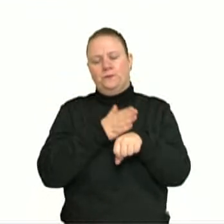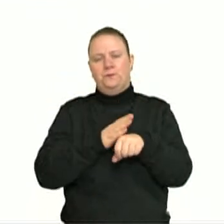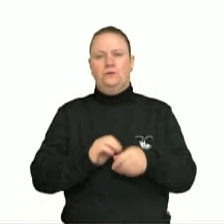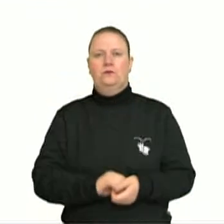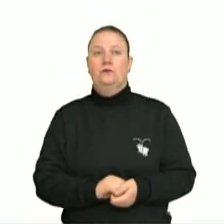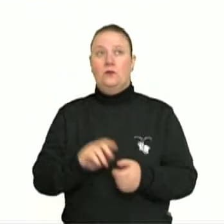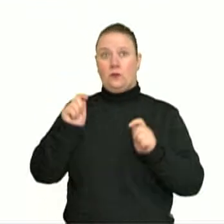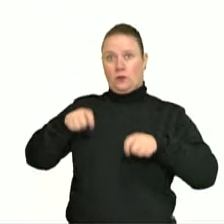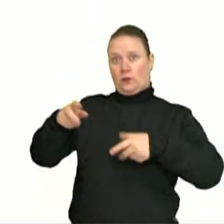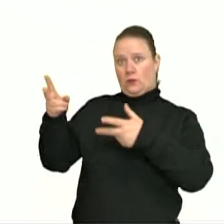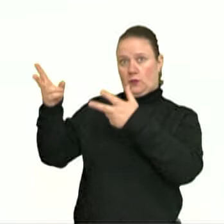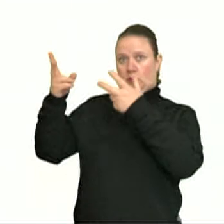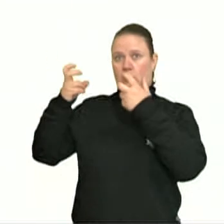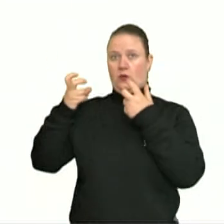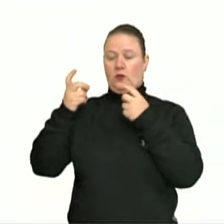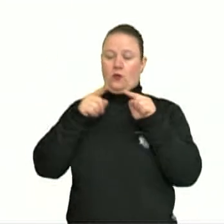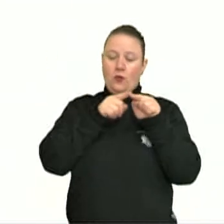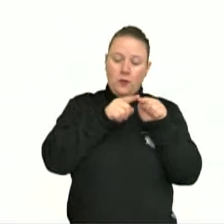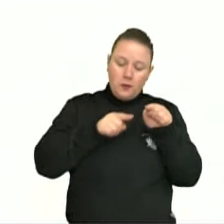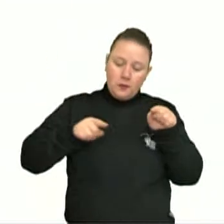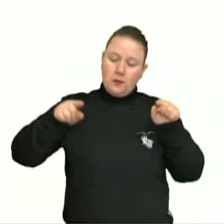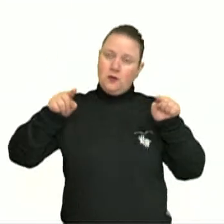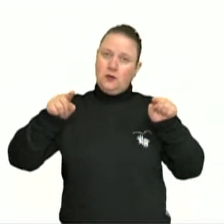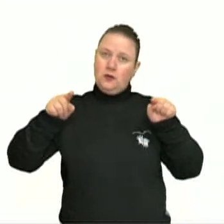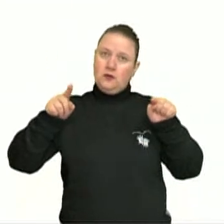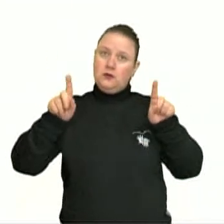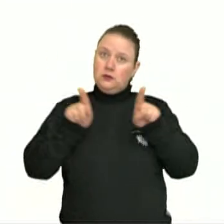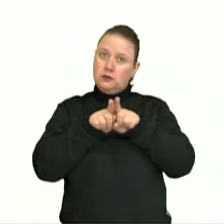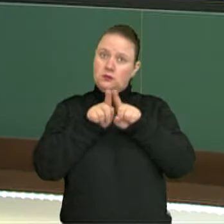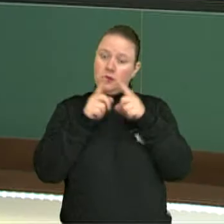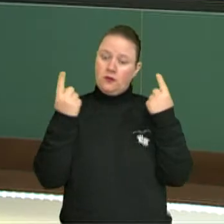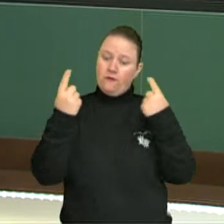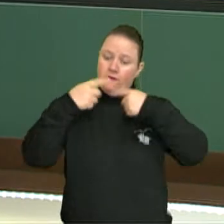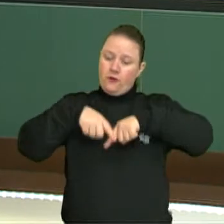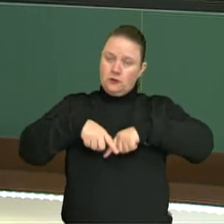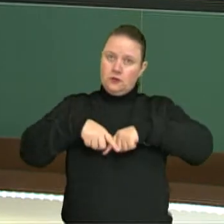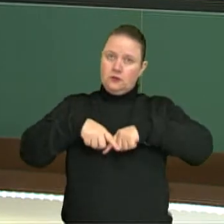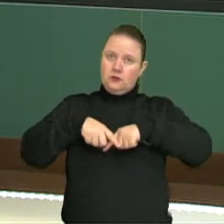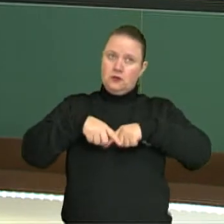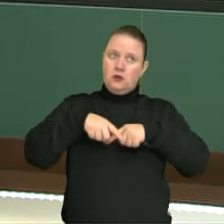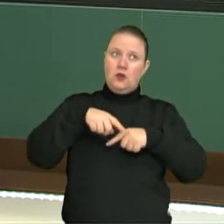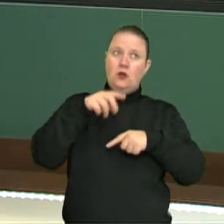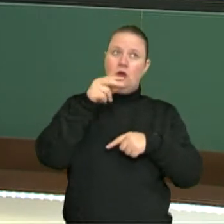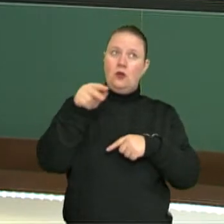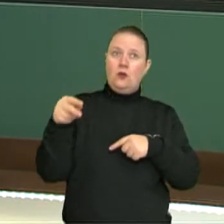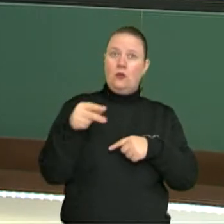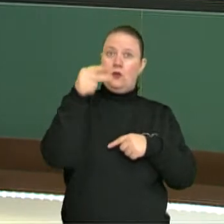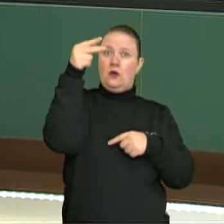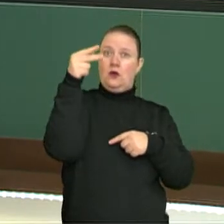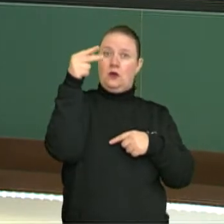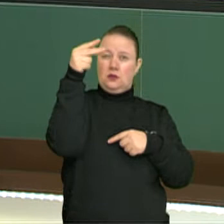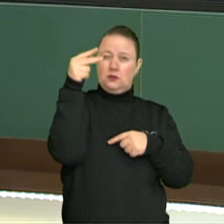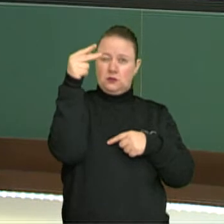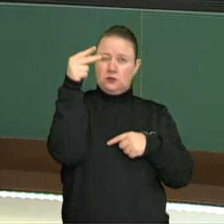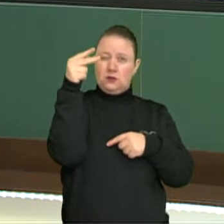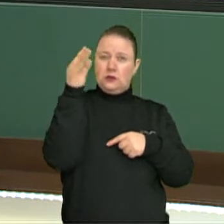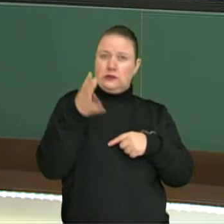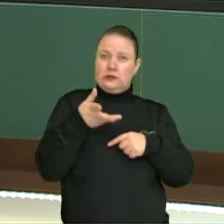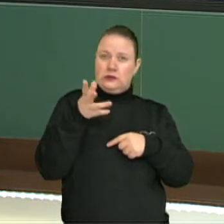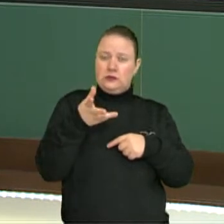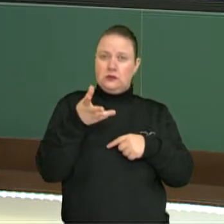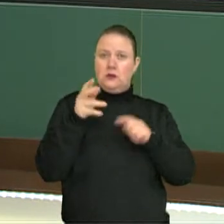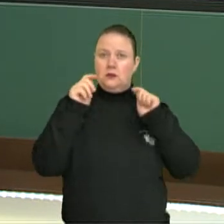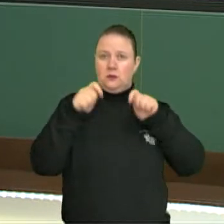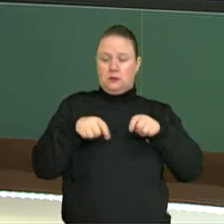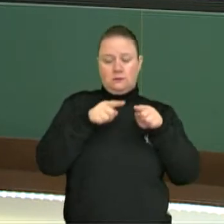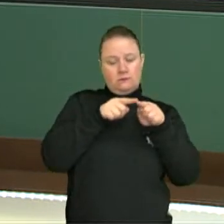perceber? Como o período também, ele é inversamente proporcional ao quadrado da aceleração gravitacional, a gente pode dizer